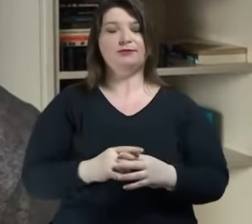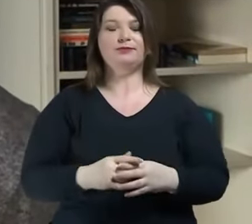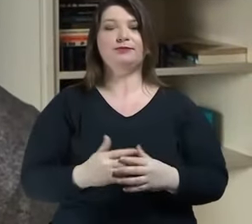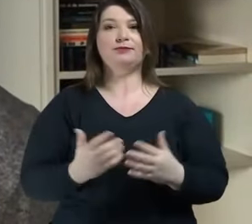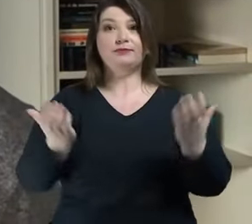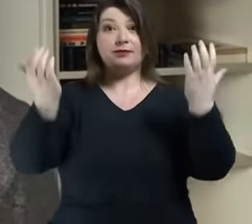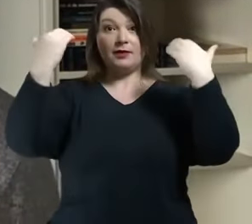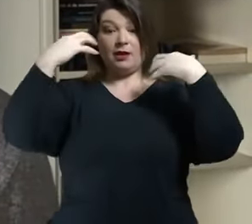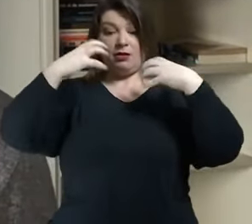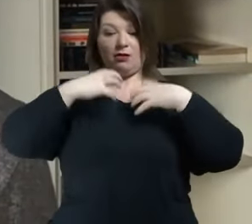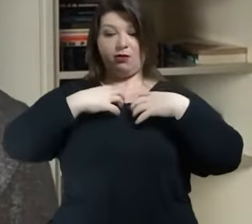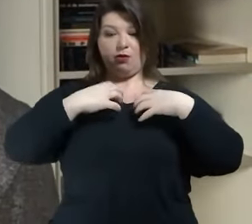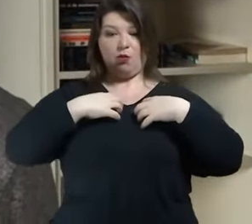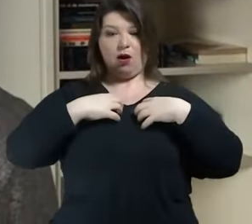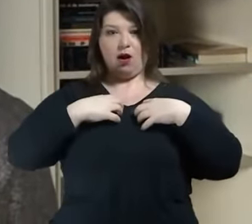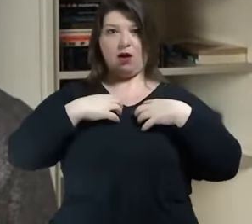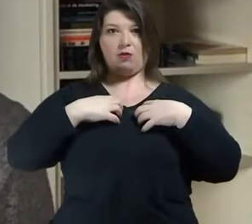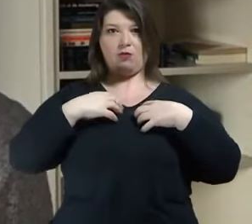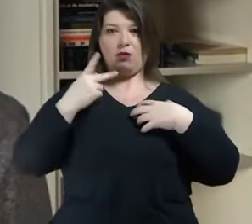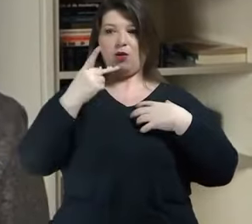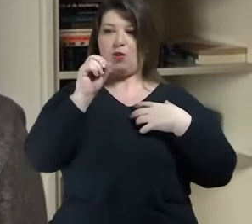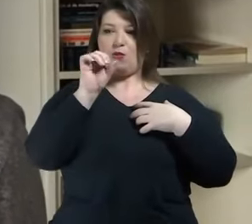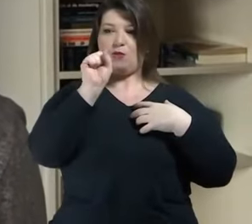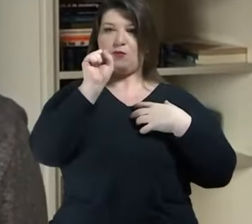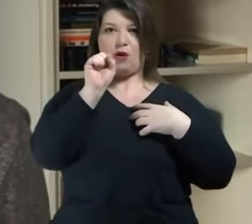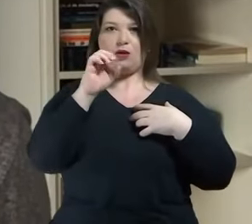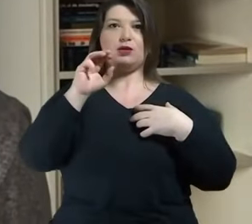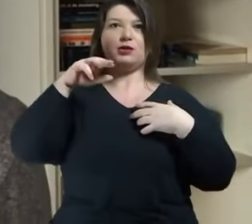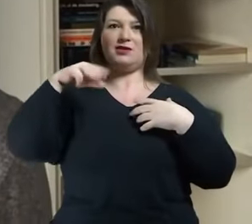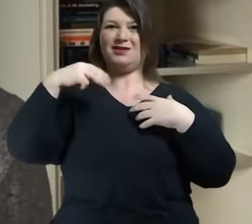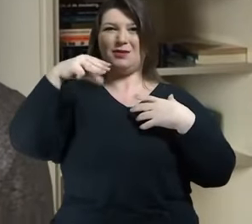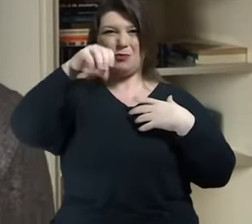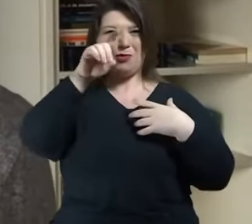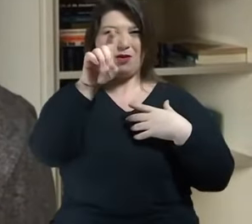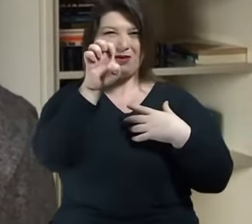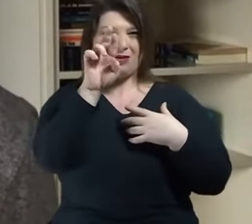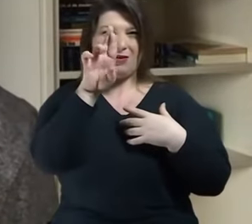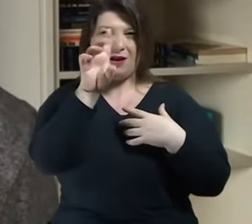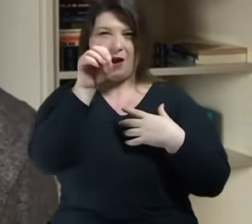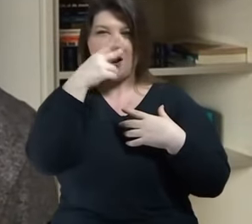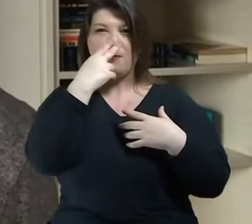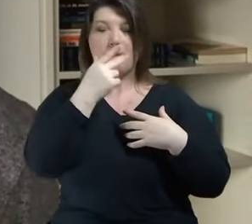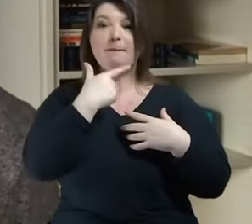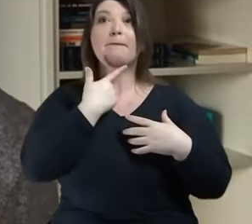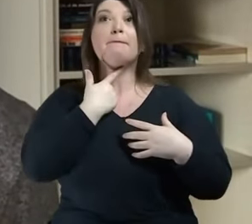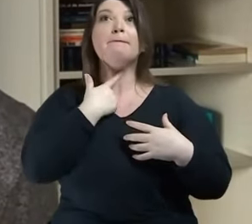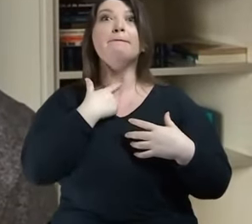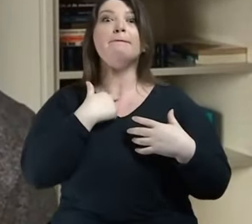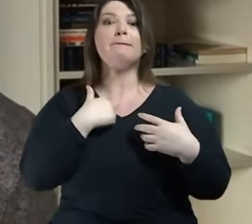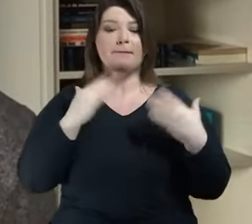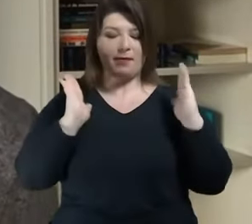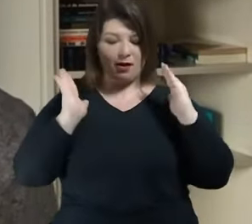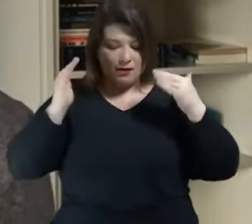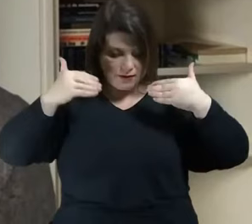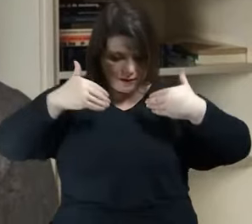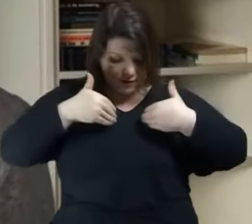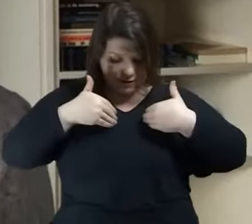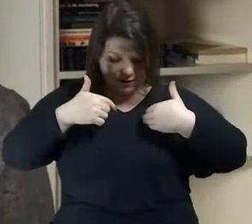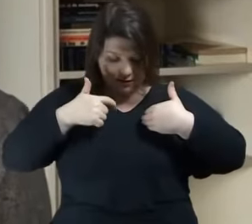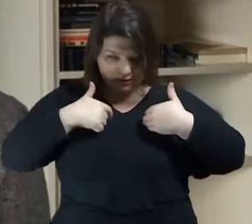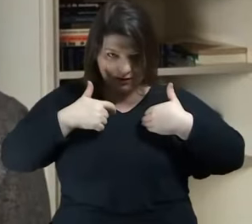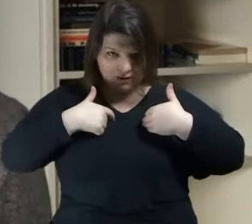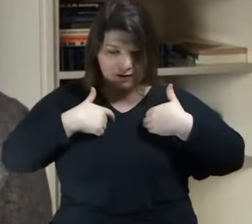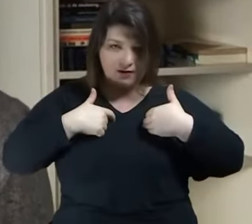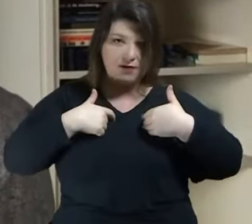grande parte de sua energia da libido para si mesmo. O restante da libido é distribuído em contatos